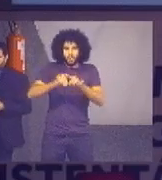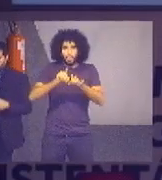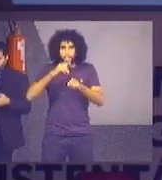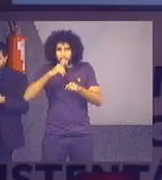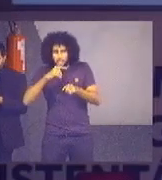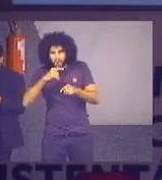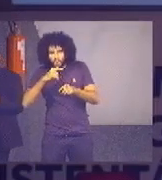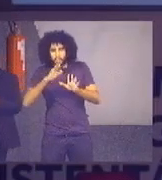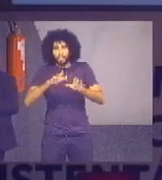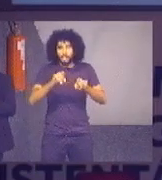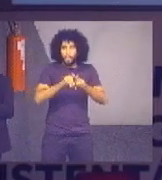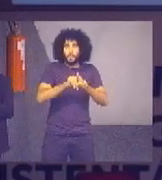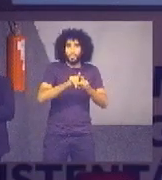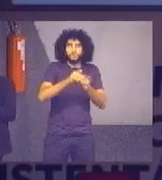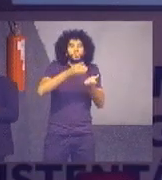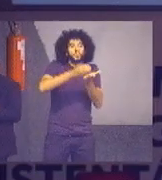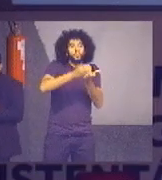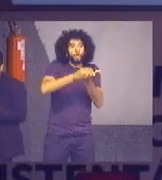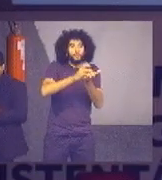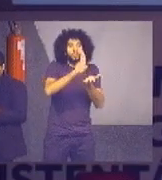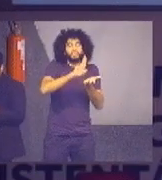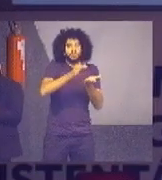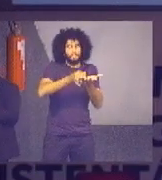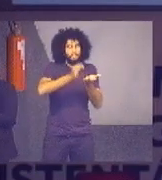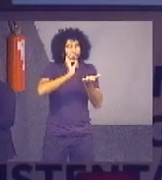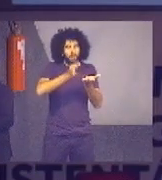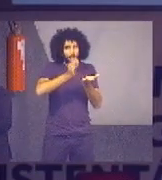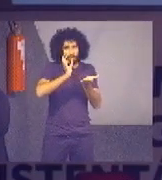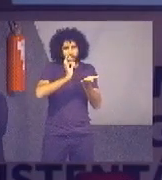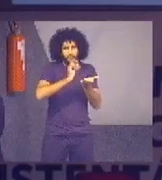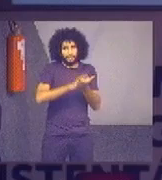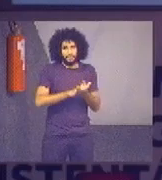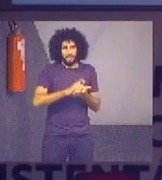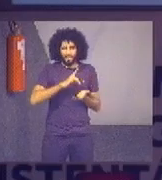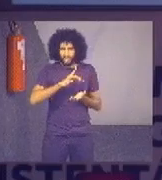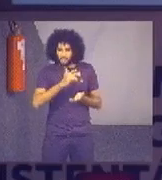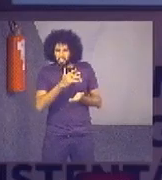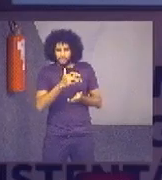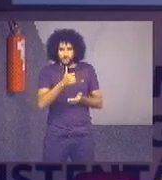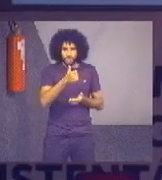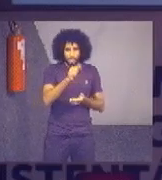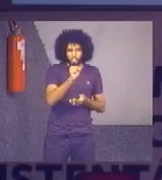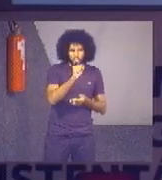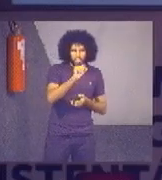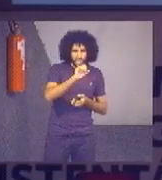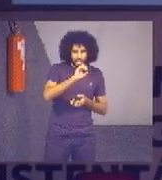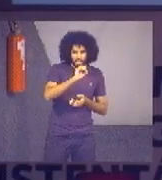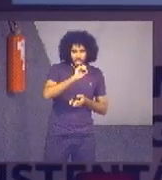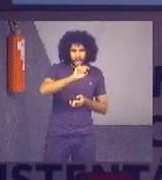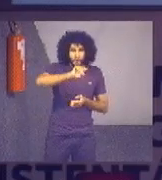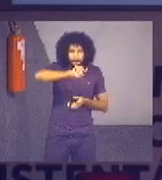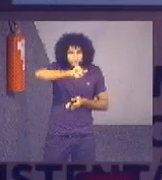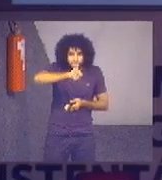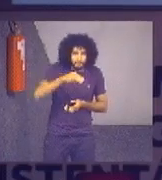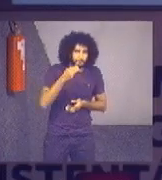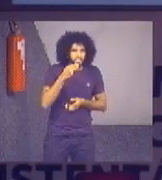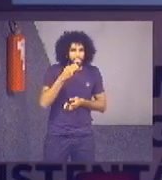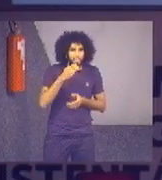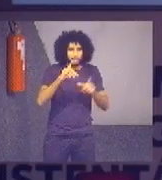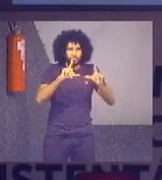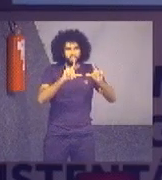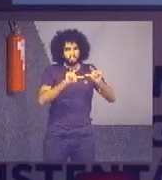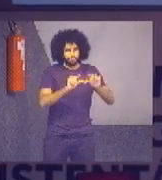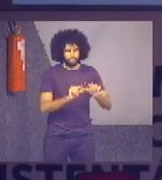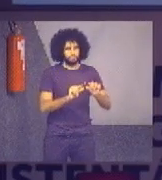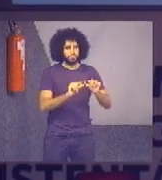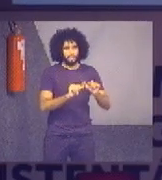copo para café. Então, 130 milhões de copos, 1,3 milhões de centos de copos reduzidos ao longo